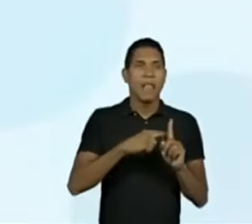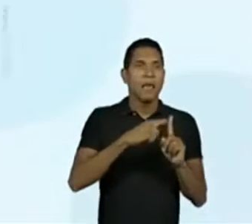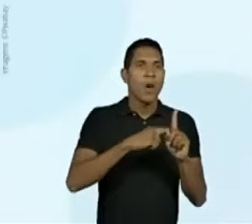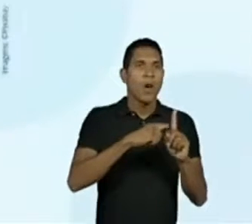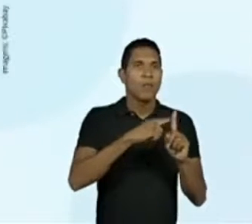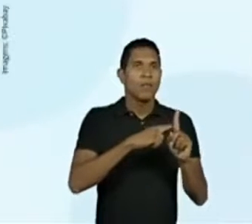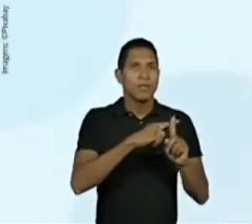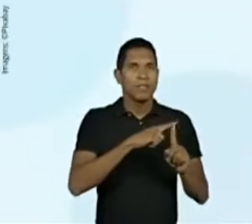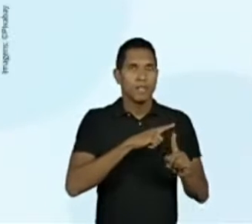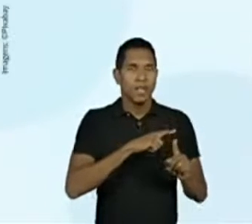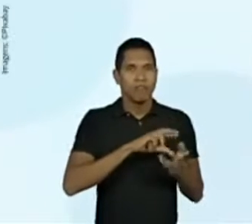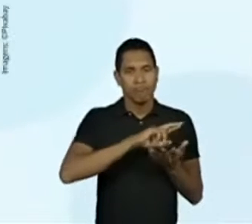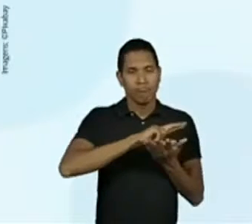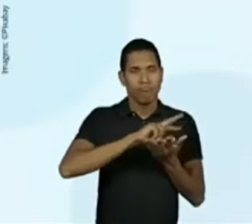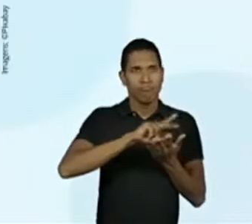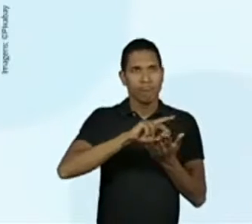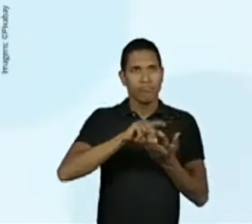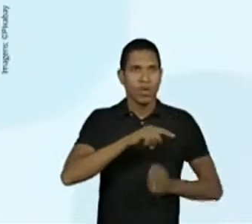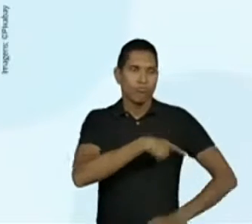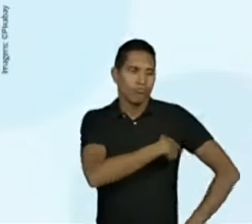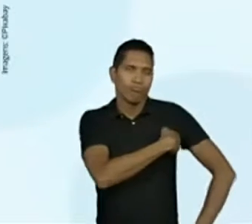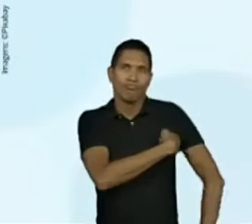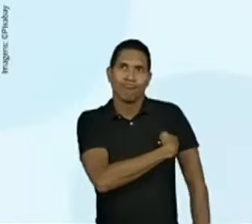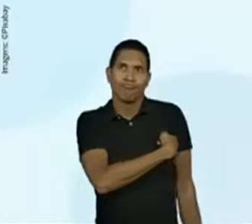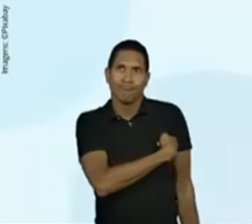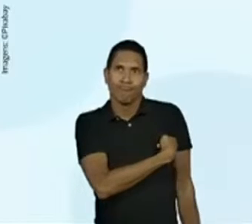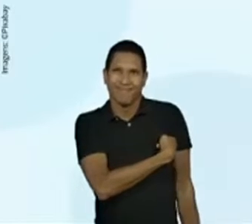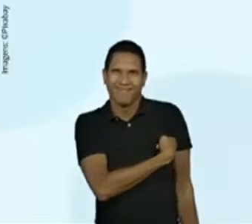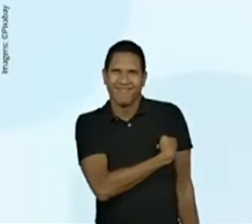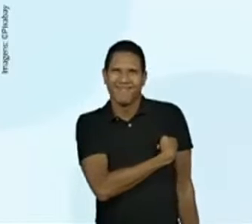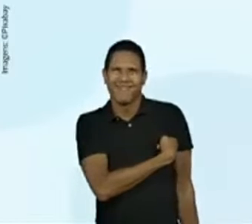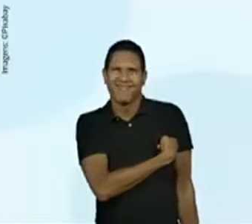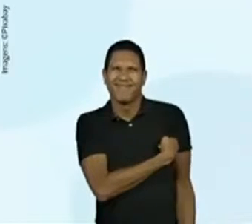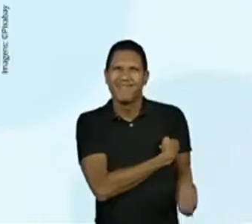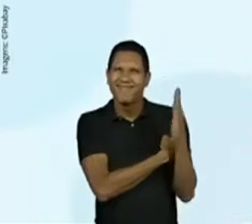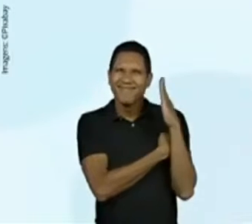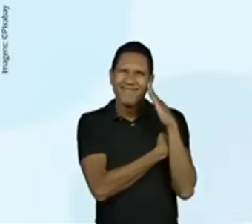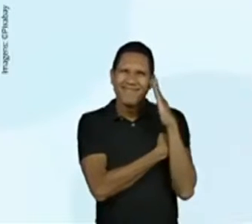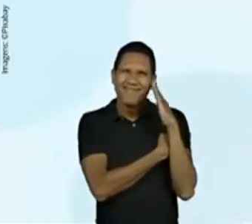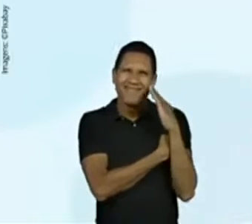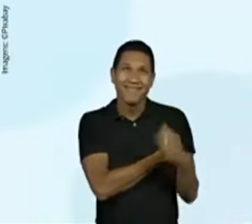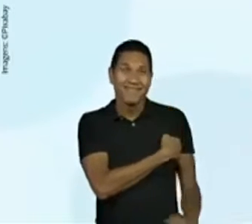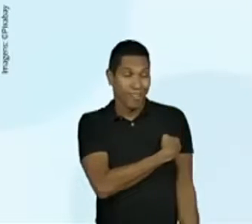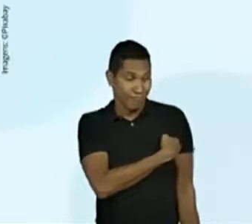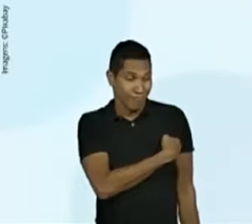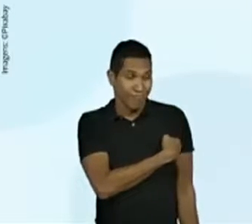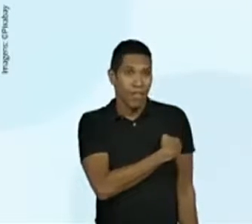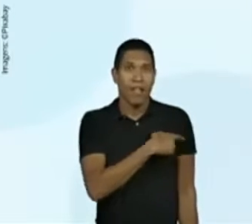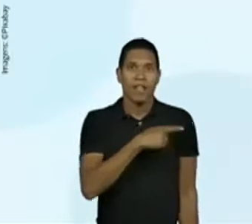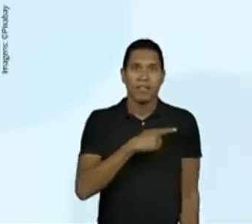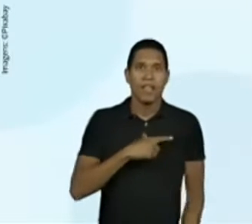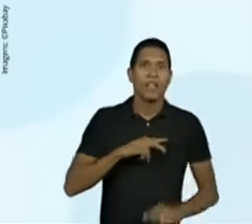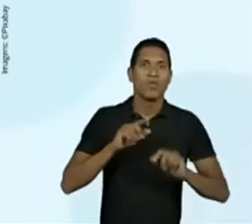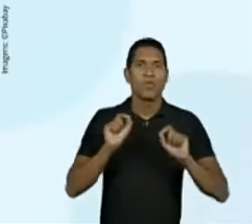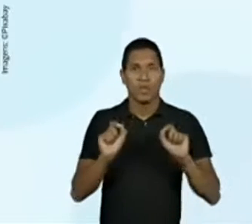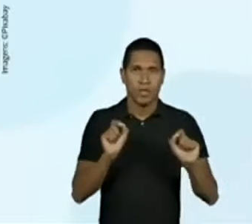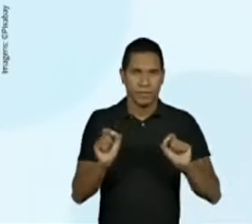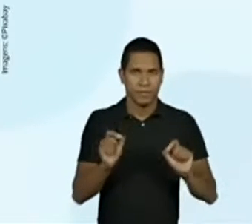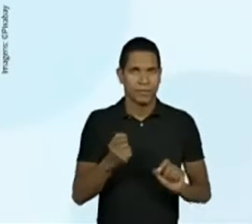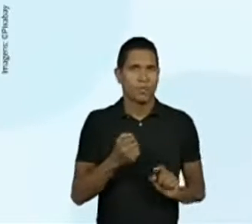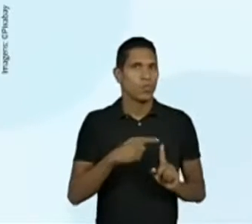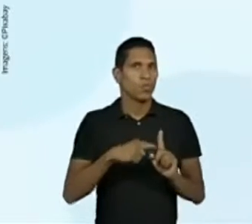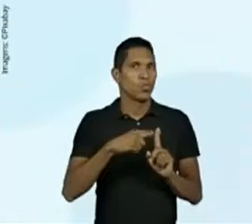temperaturas de corpos humanos, de duas pessoas a propósito. Temos aqui as seguintes